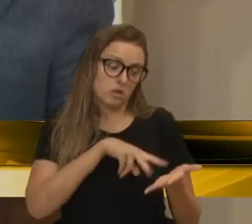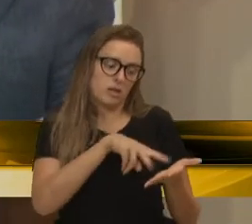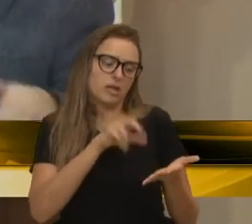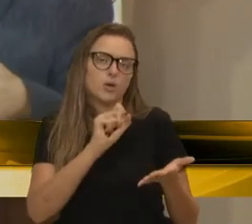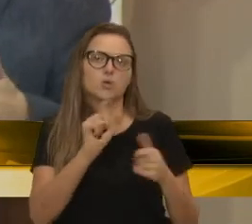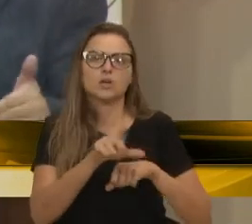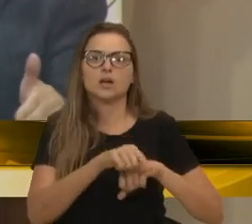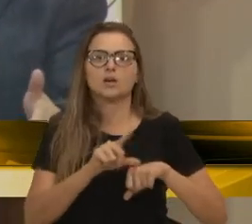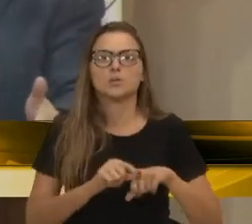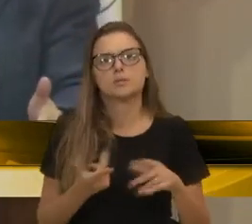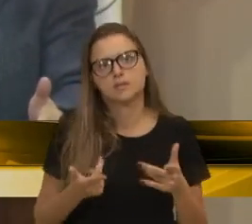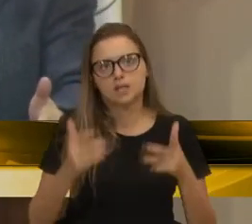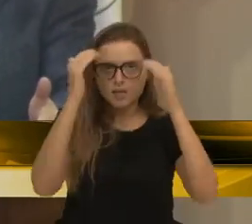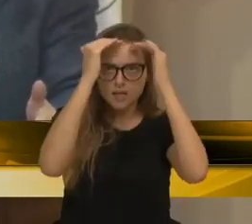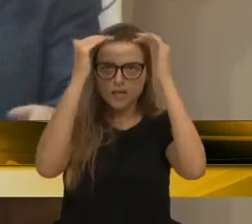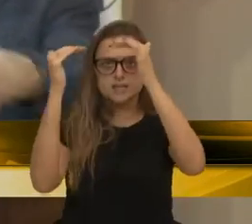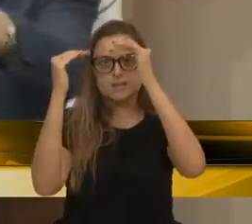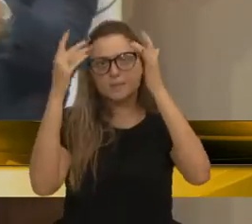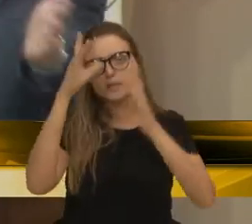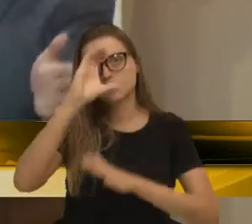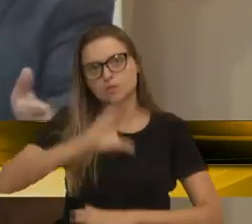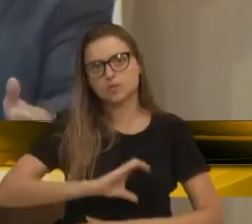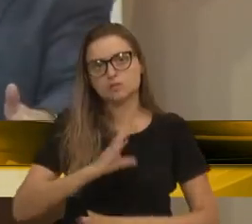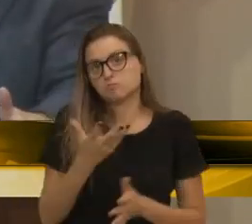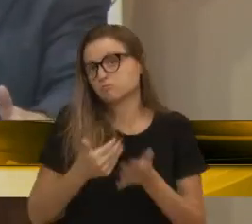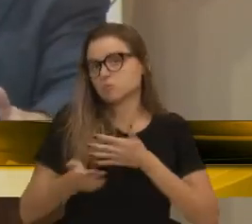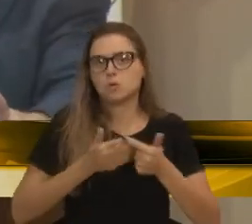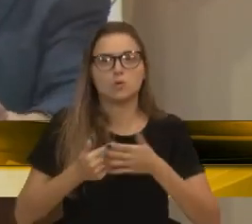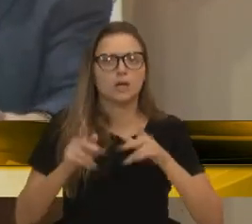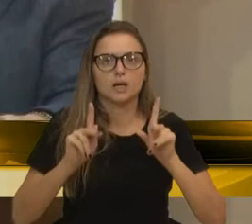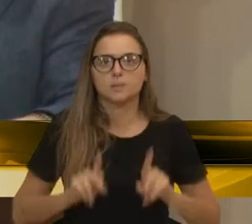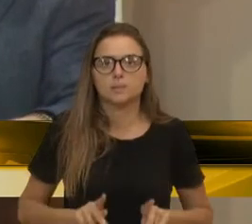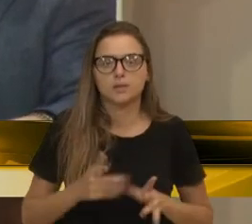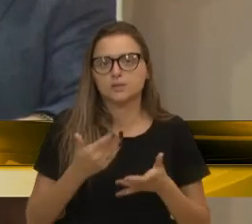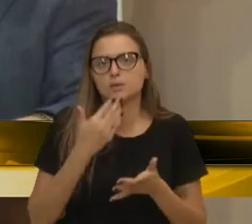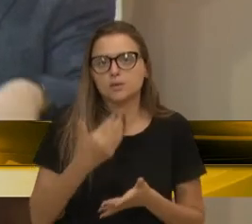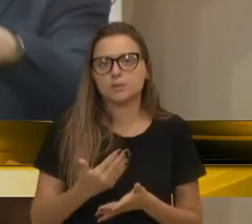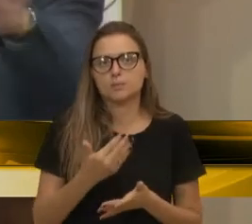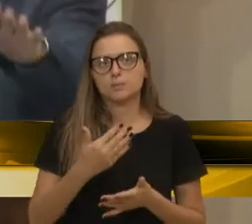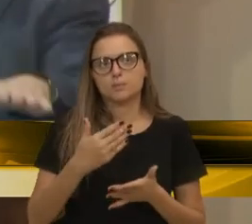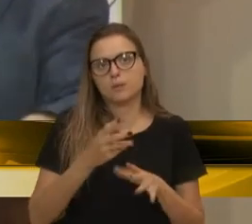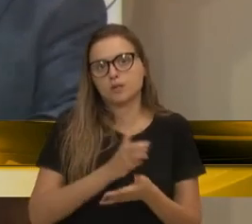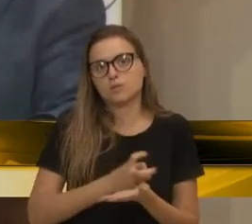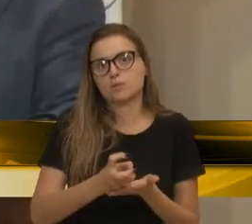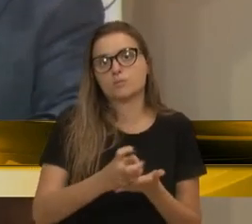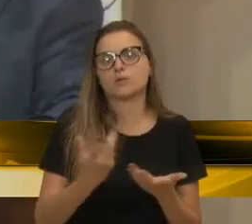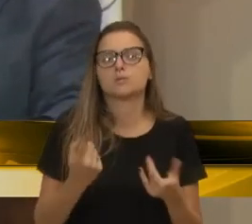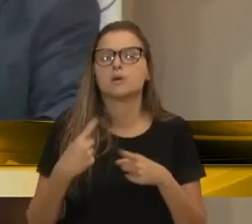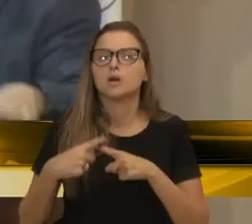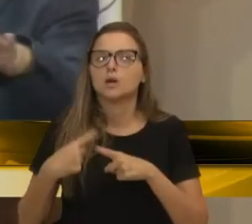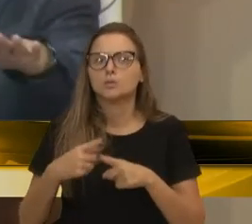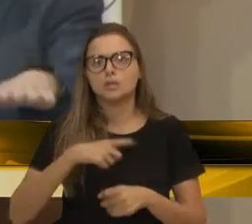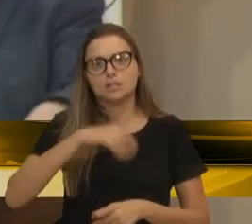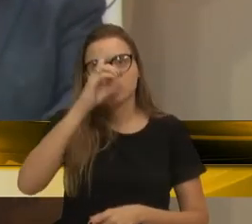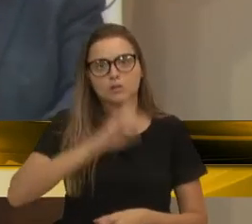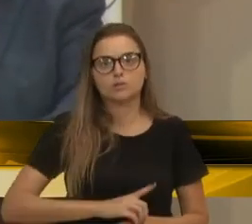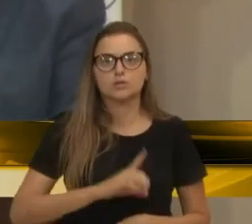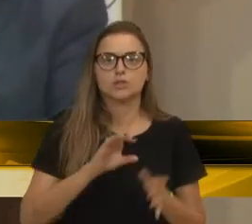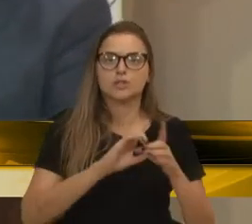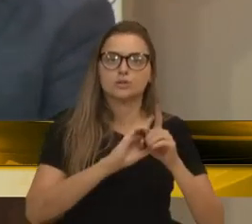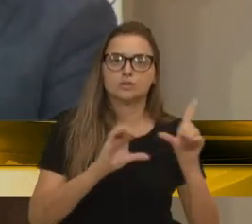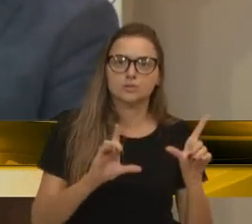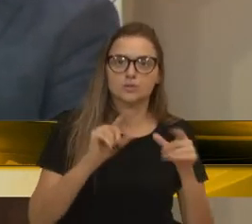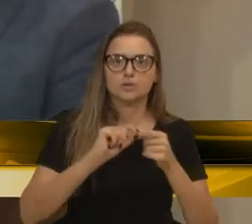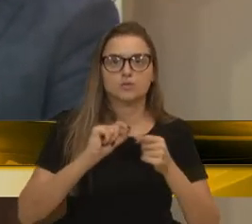aí, até em respeito à cidadania, seja quem for que encaminhe um pedido de impedimento, porque se está no seu direito democrático de